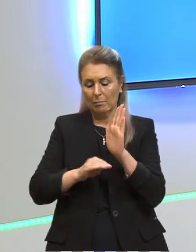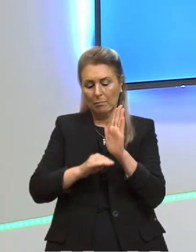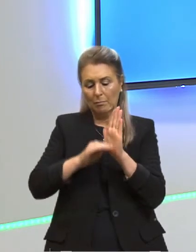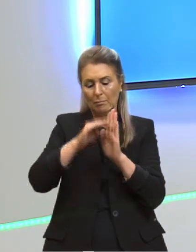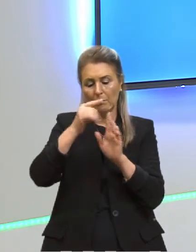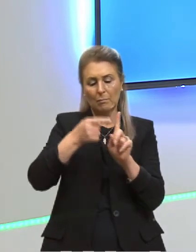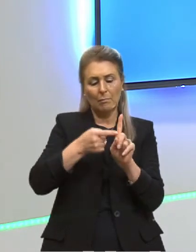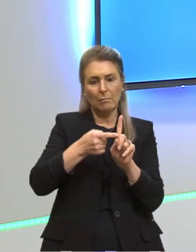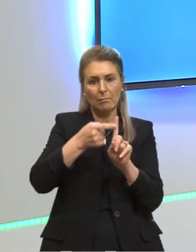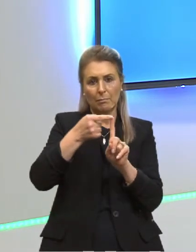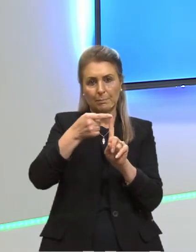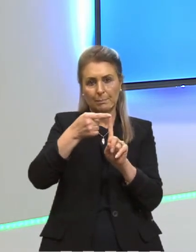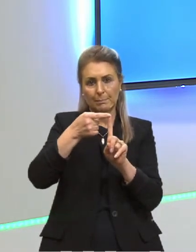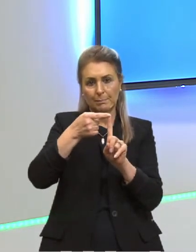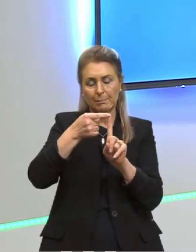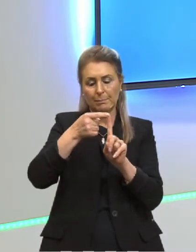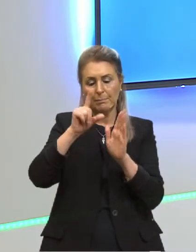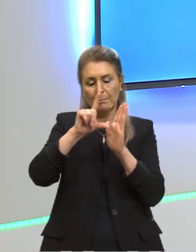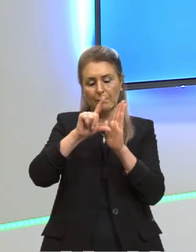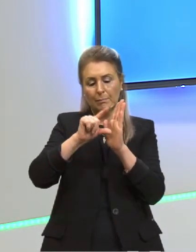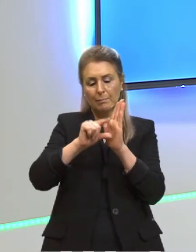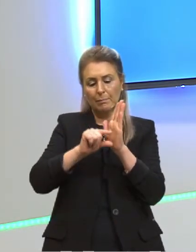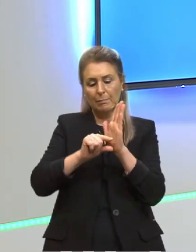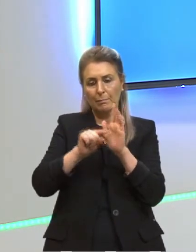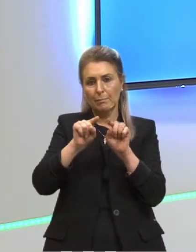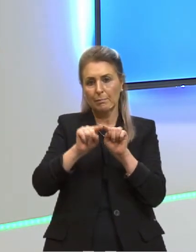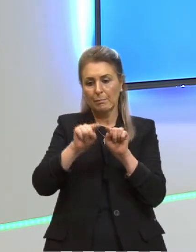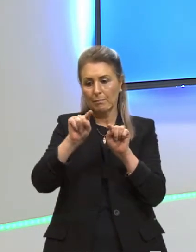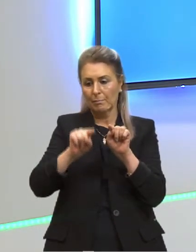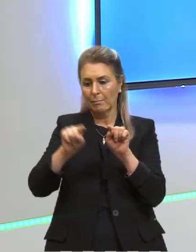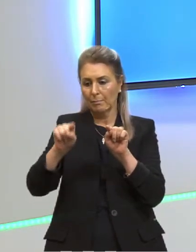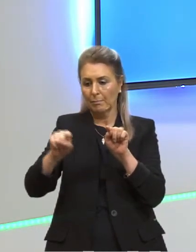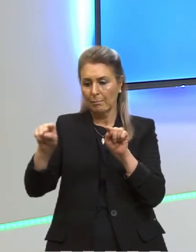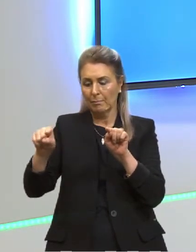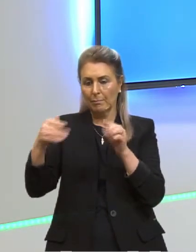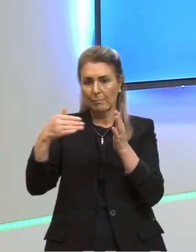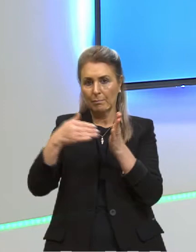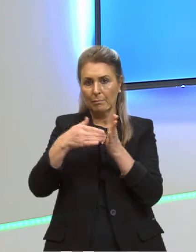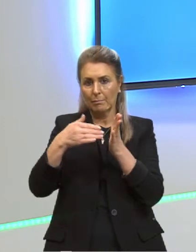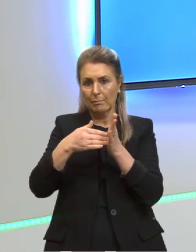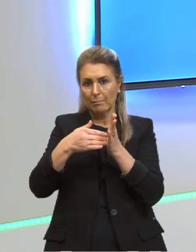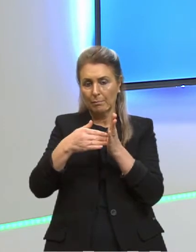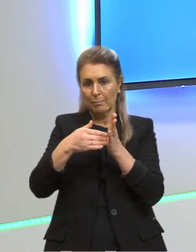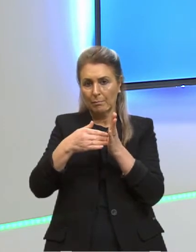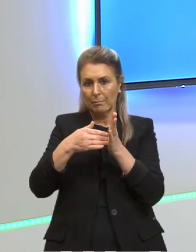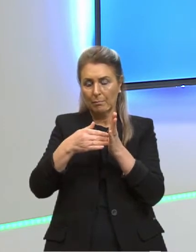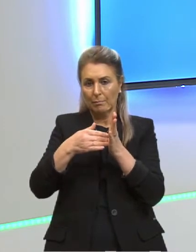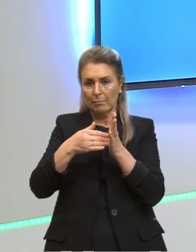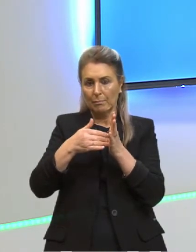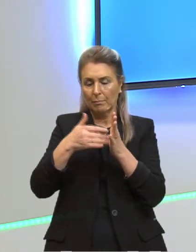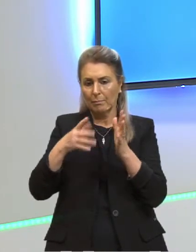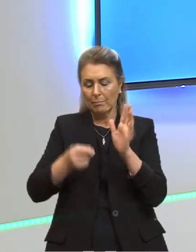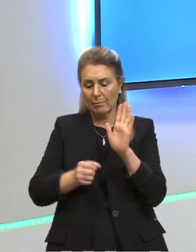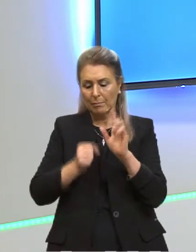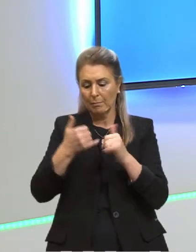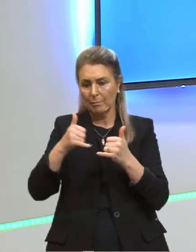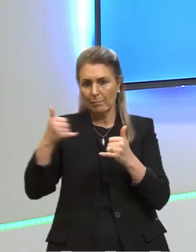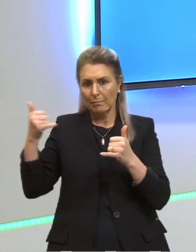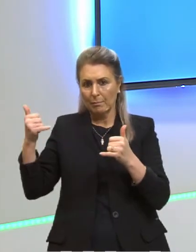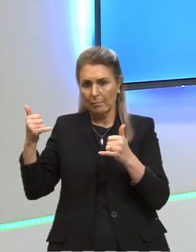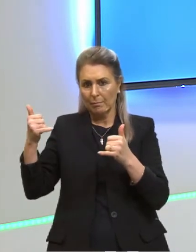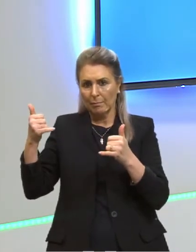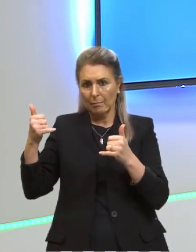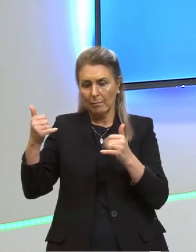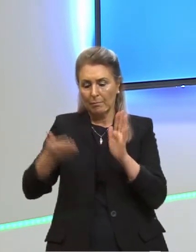temperatura, ela vai diminuindo o seu comprimento de onda e vai chegar num ponto que essa energia e intensidade vai aumentar tanto